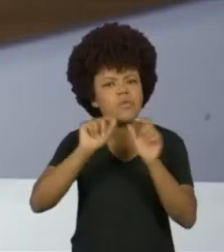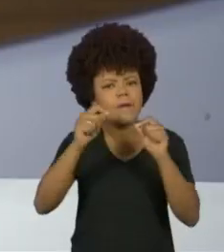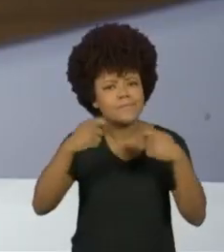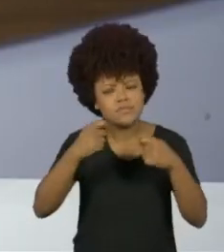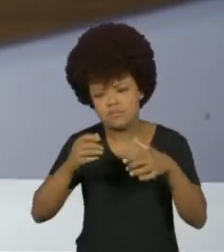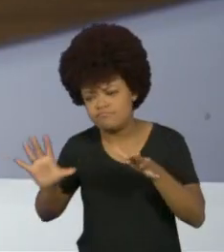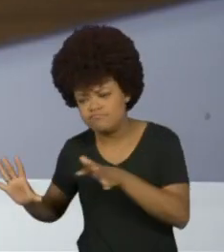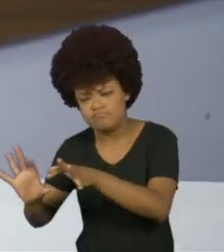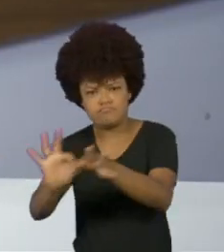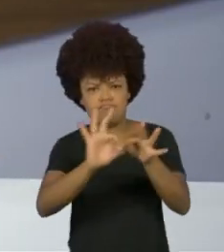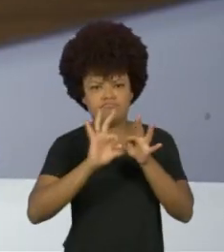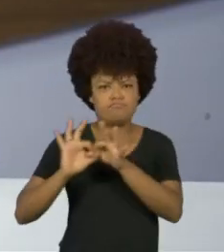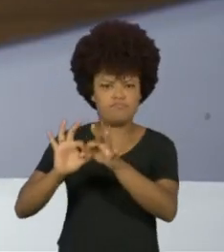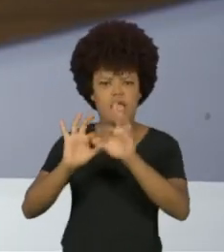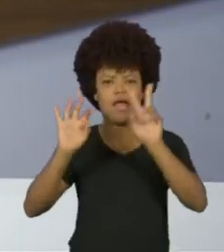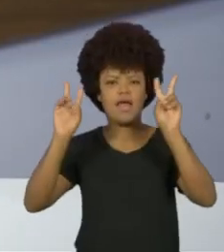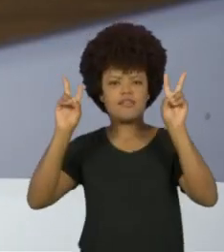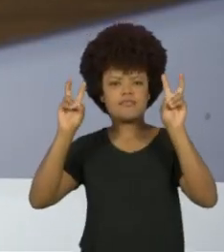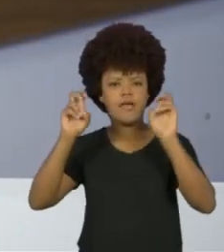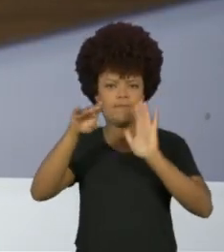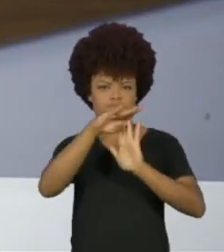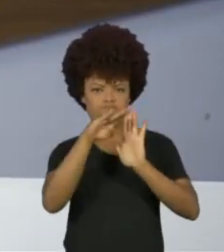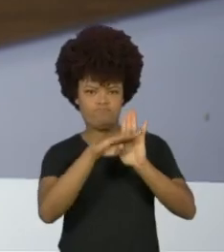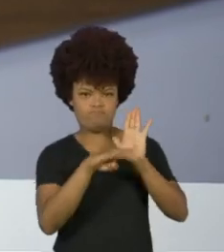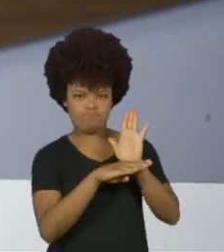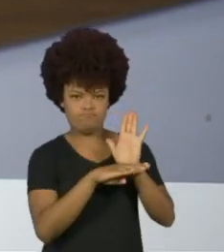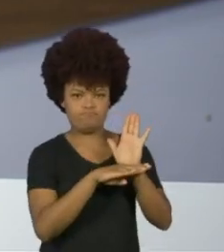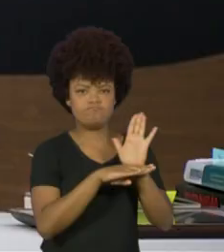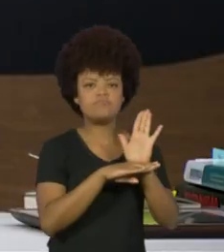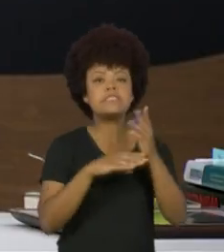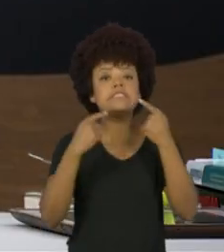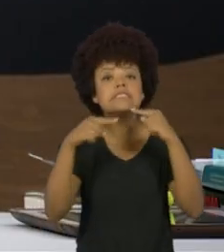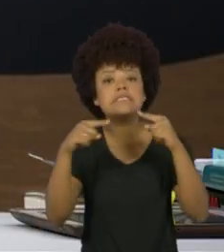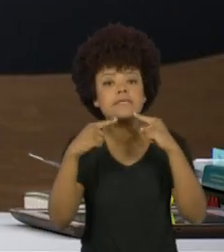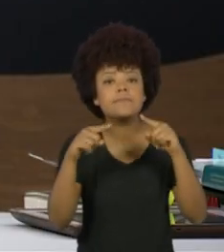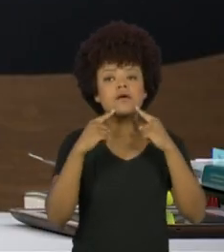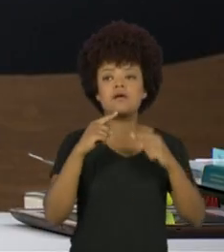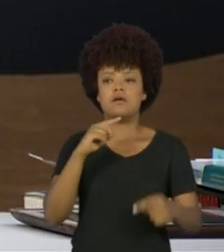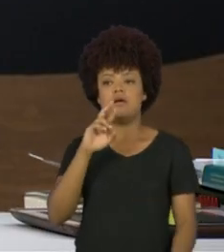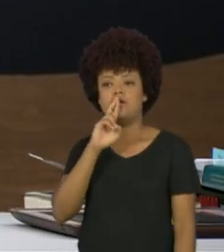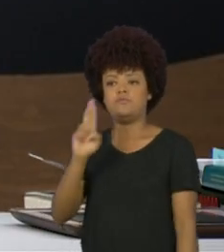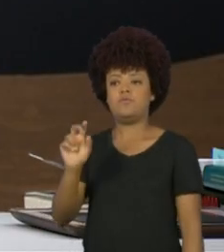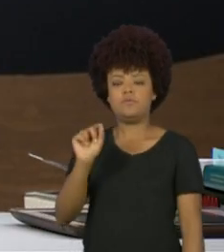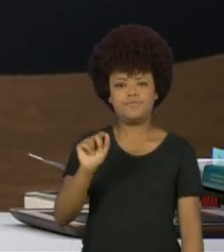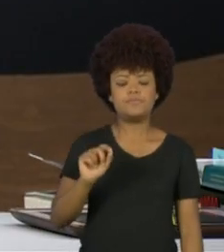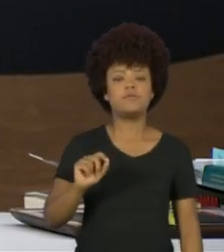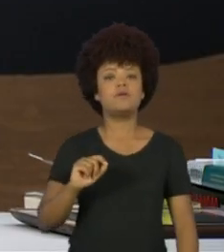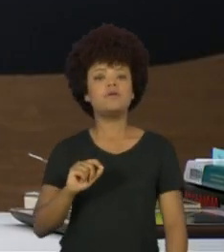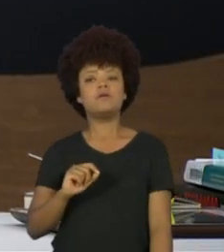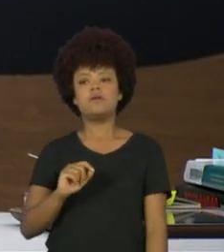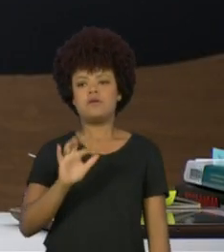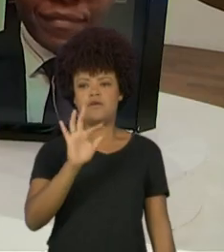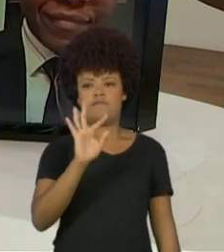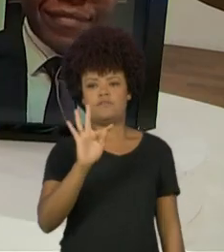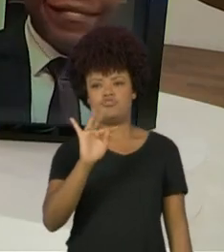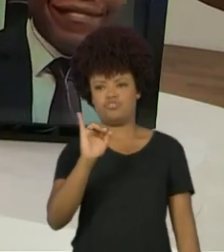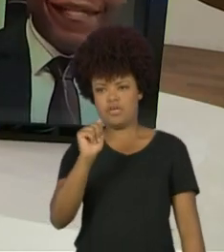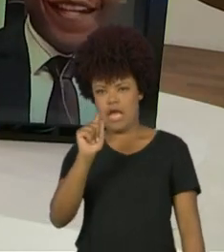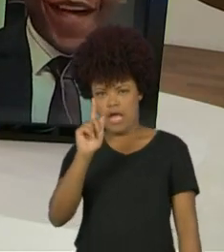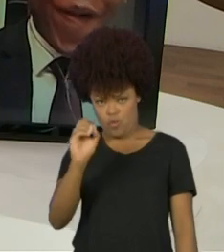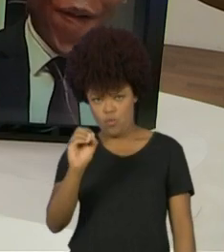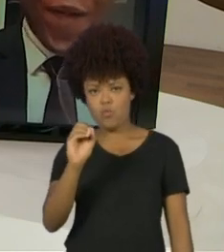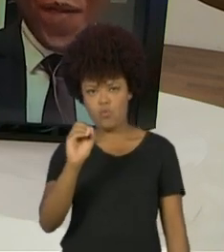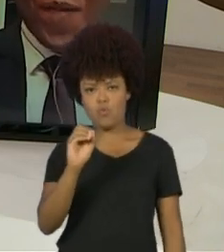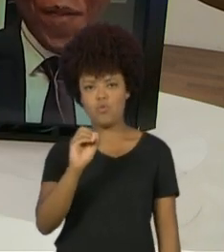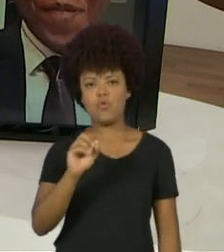Eu queria saber como é que você responderia a essa crítica, Silvio. E o Thiago ainda quer? Sim. Ó, três em um, quero ver seu poder de síntese. Não, mas